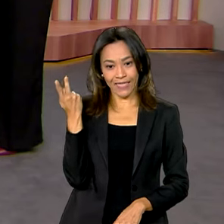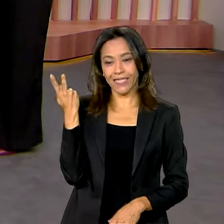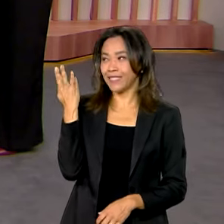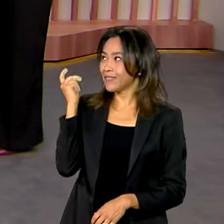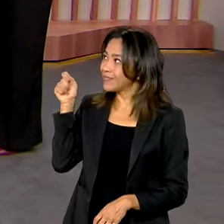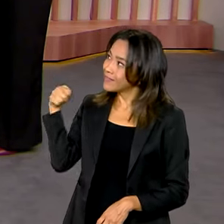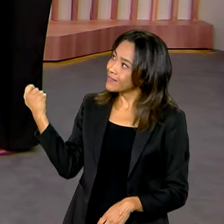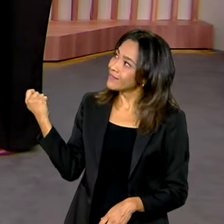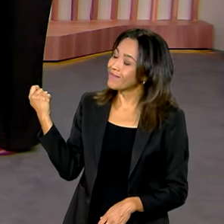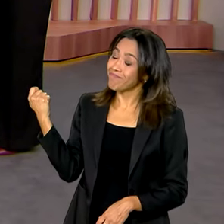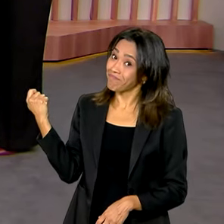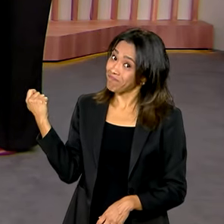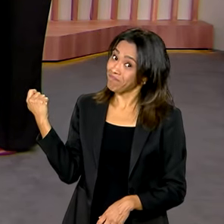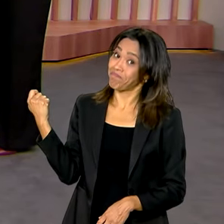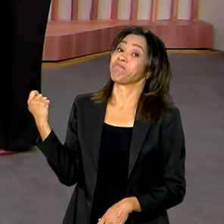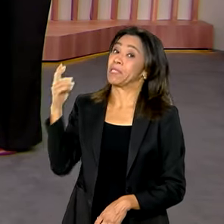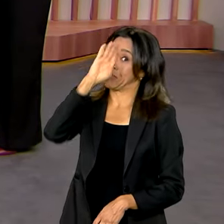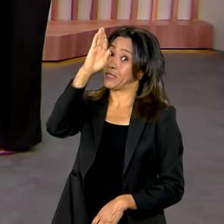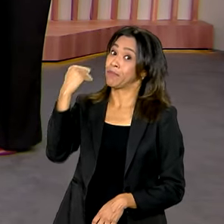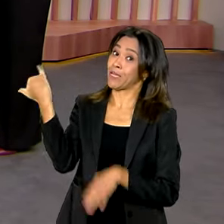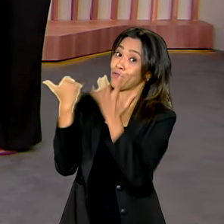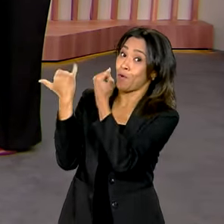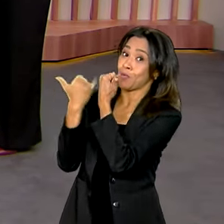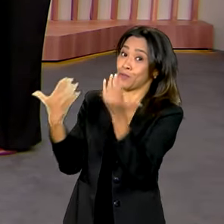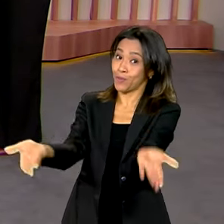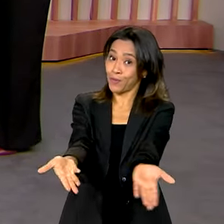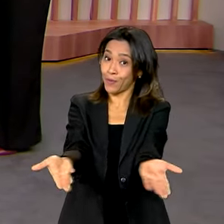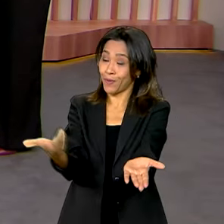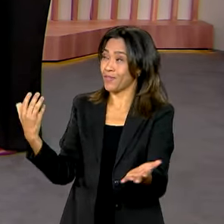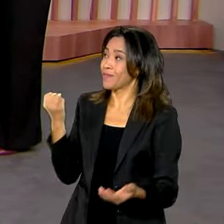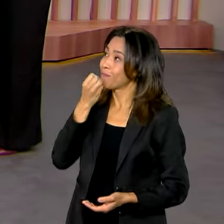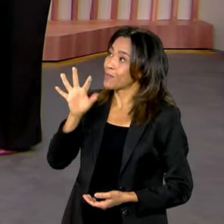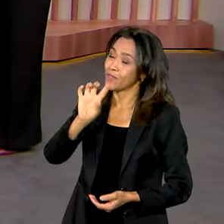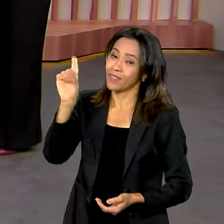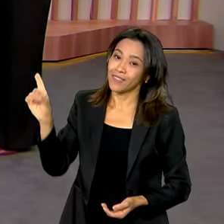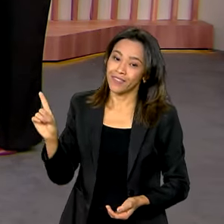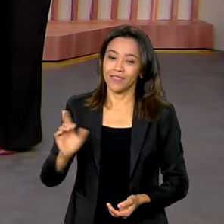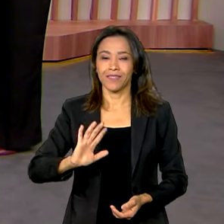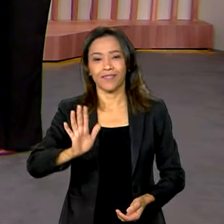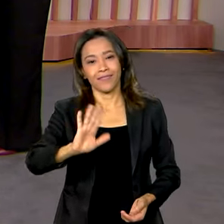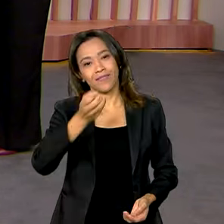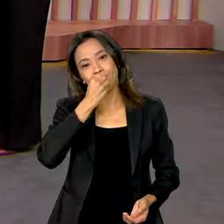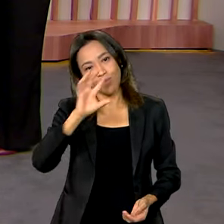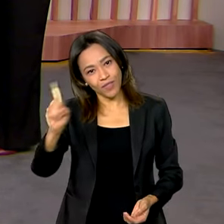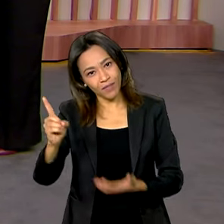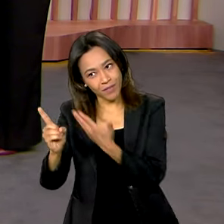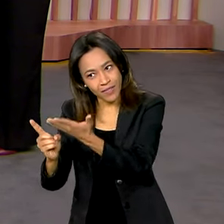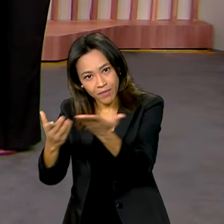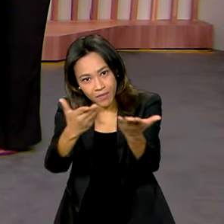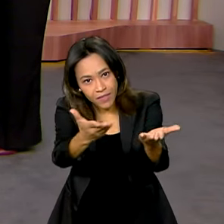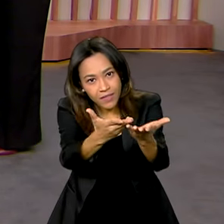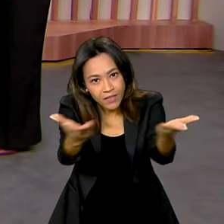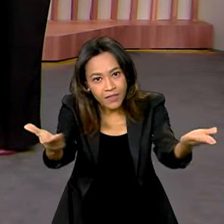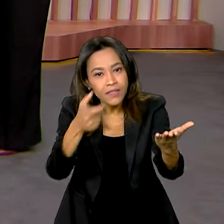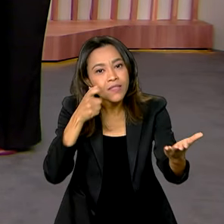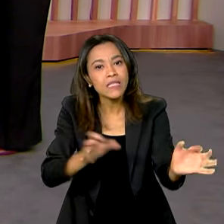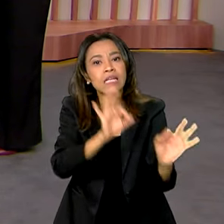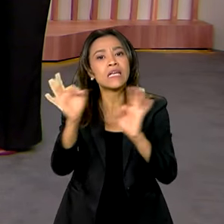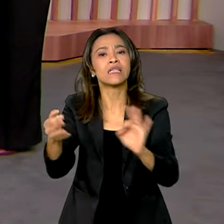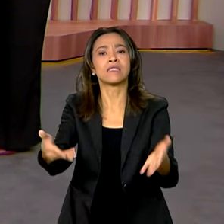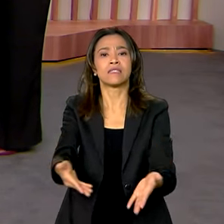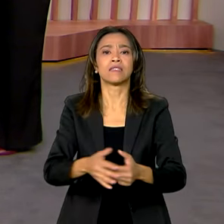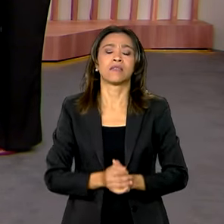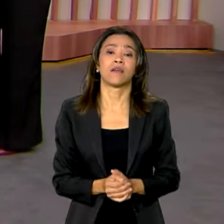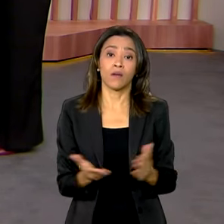para trazer os principais destaques da edição de hoje. Bom dia, Karine. Oi, Carol. Bom dia para você e bom dia para quem está com a gente aqui no Brasil em Dia.